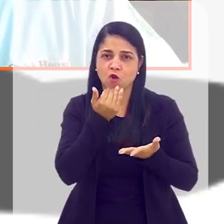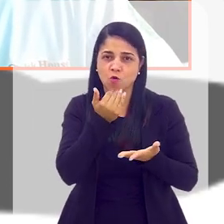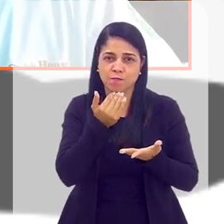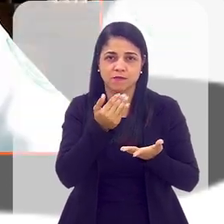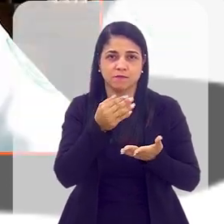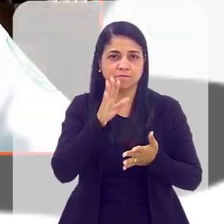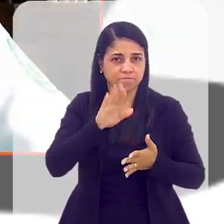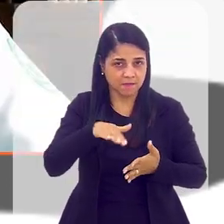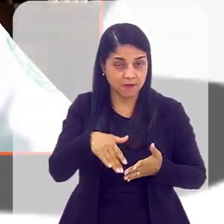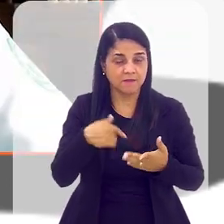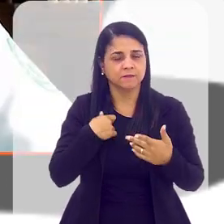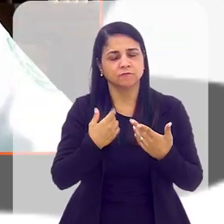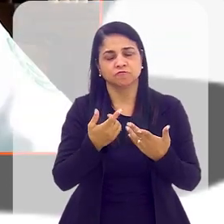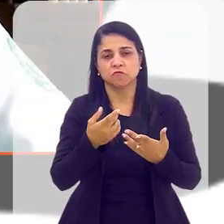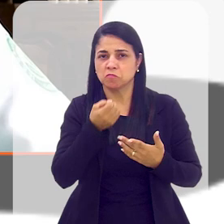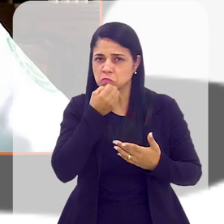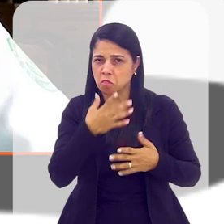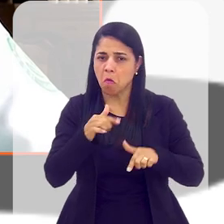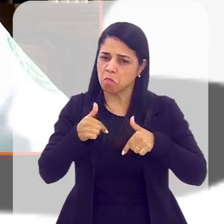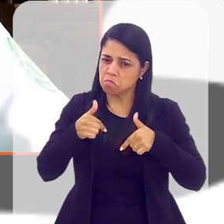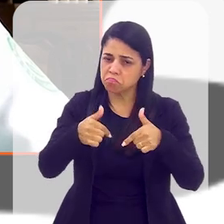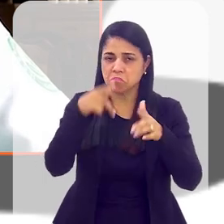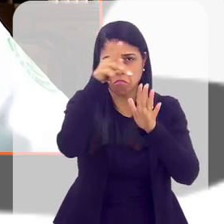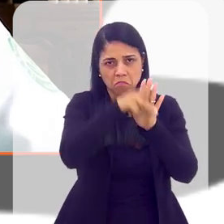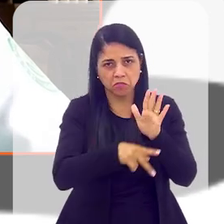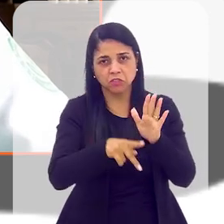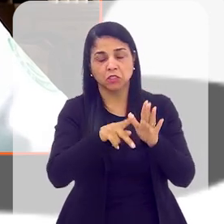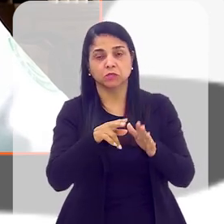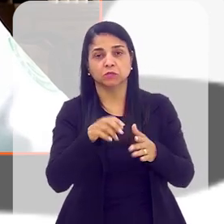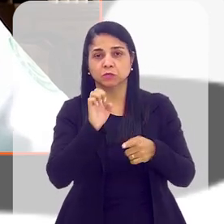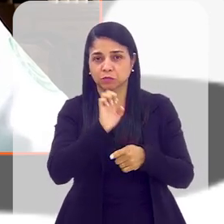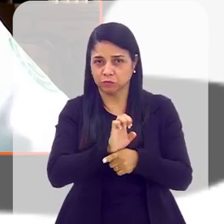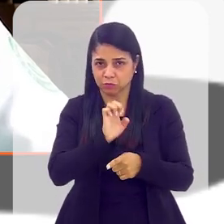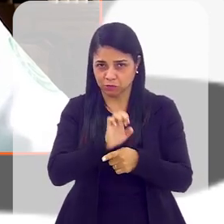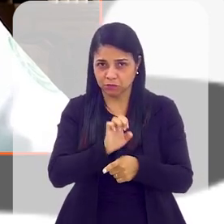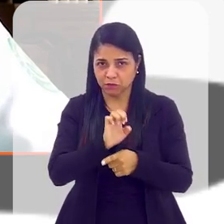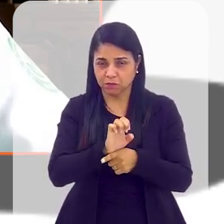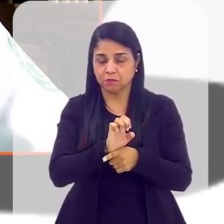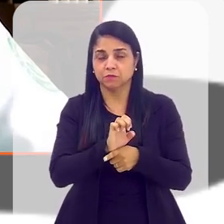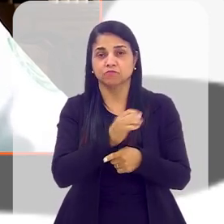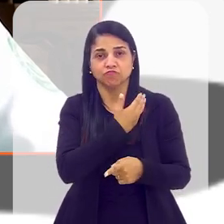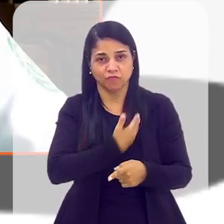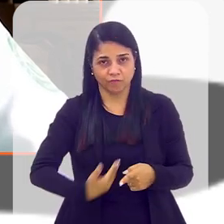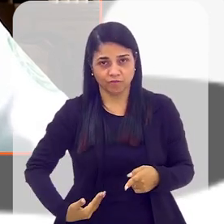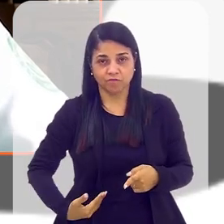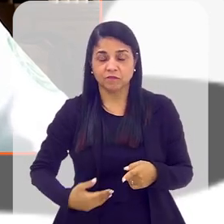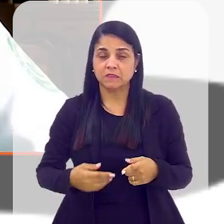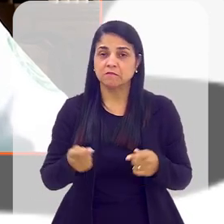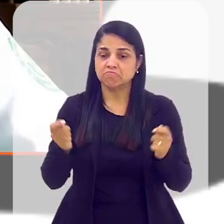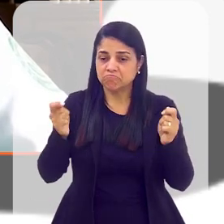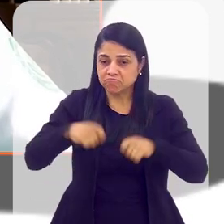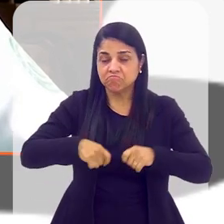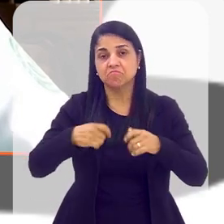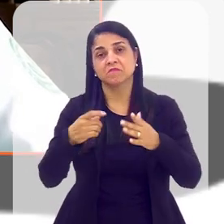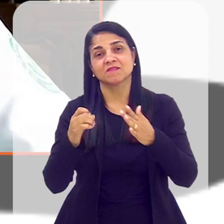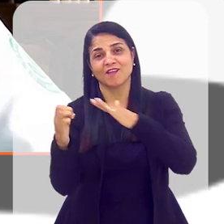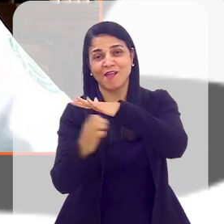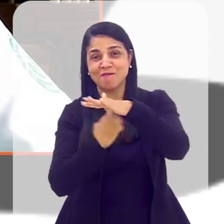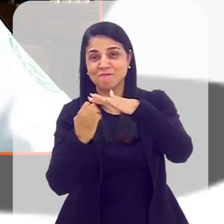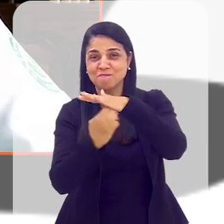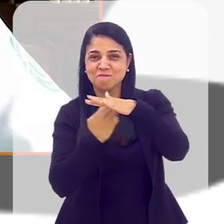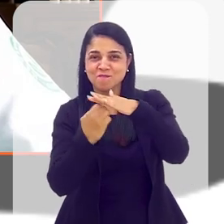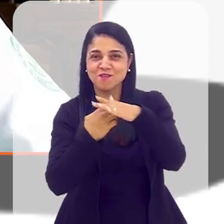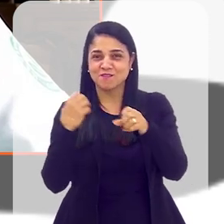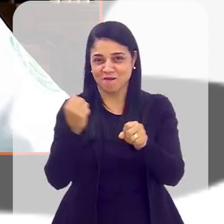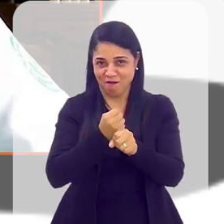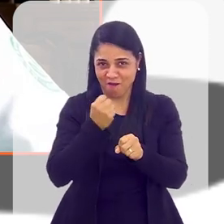acho que foi um trabalho muito bacana do governo do Estado, e nós tivemos a graça de poder executar essa obra.